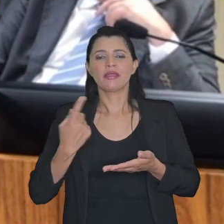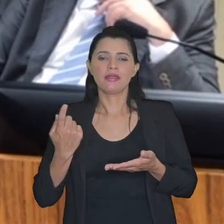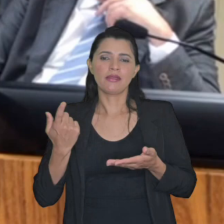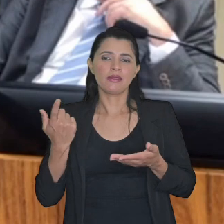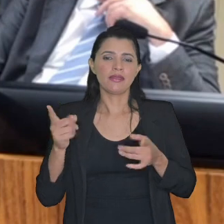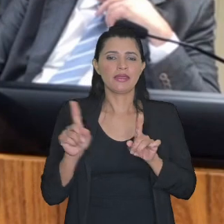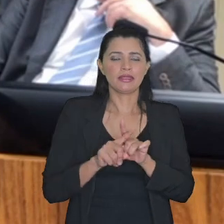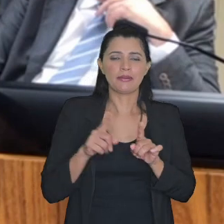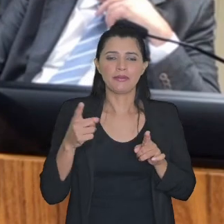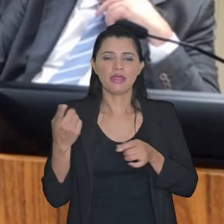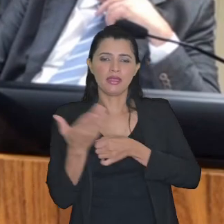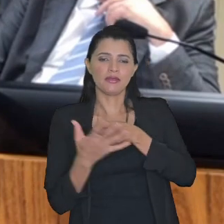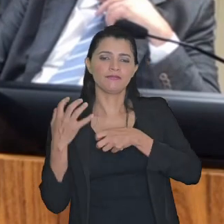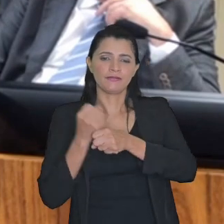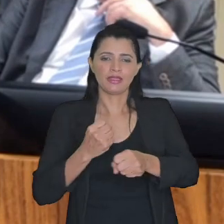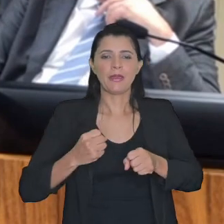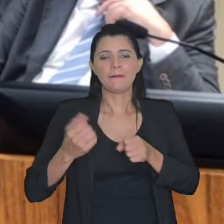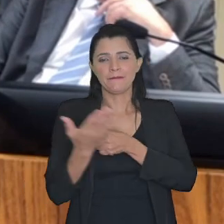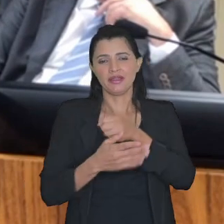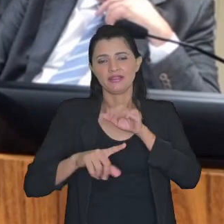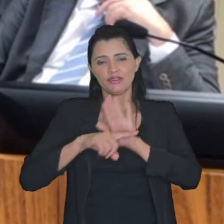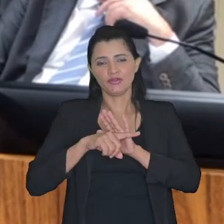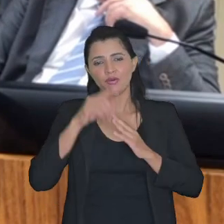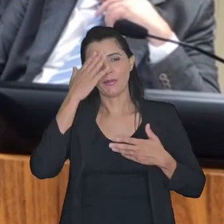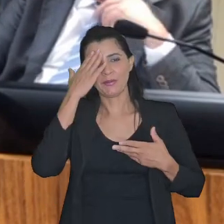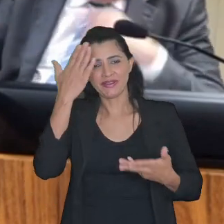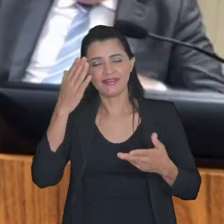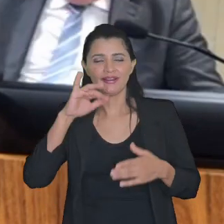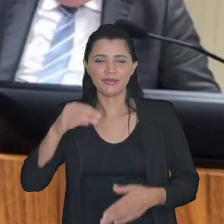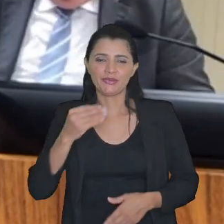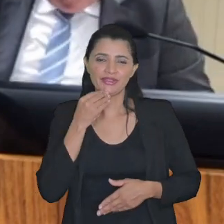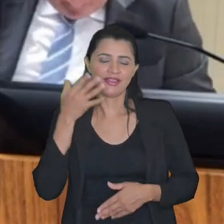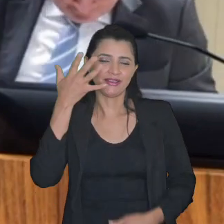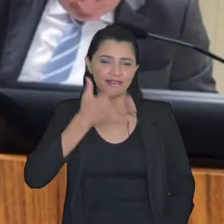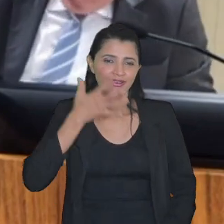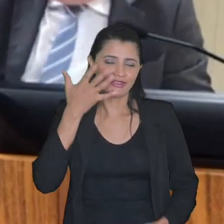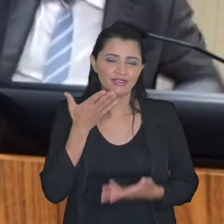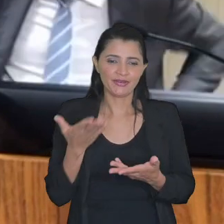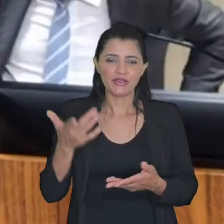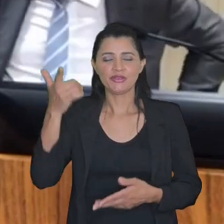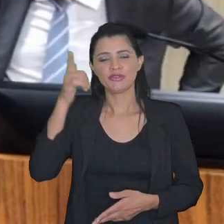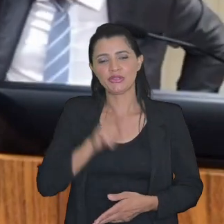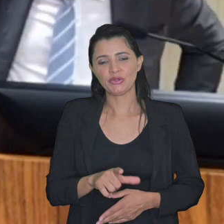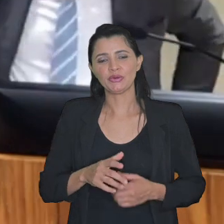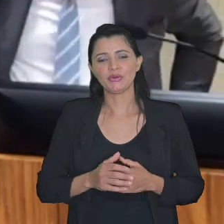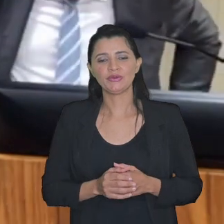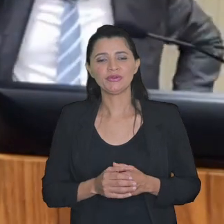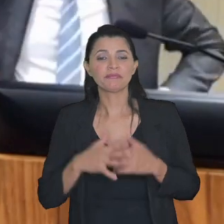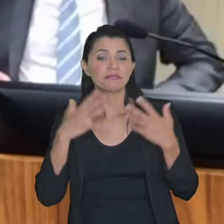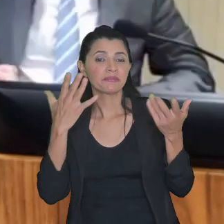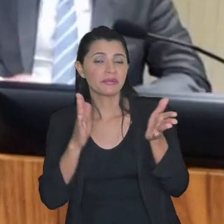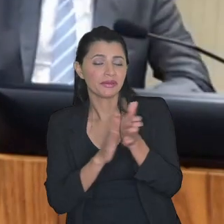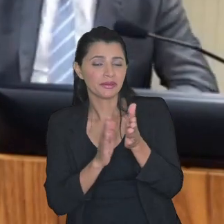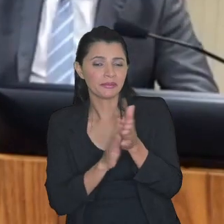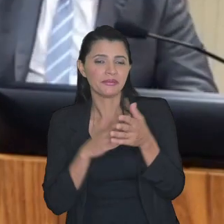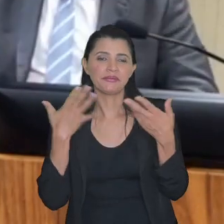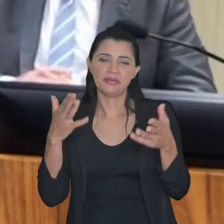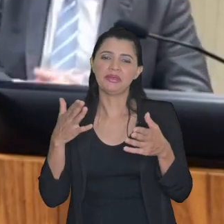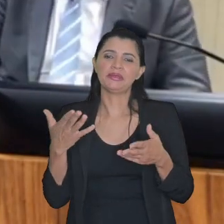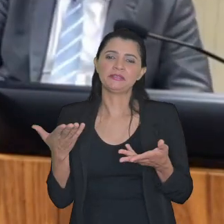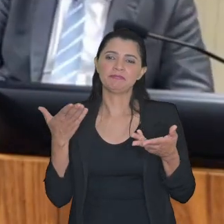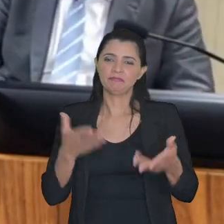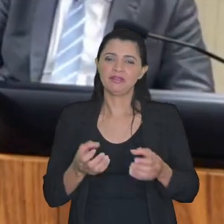prejuízo fiscal e da base de cálculo negativo muito obrigado pela oportunidade de falar doutor Niro mais uma vez e parabéns pela